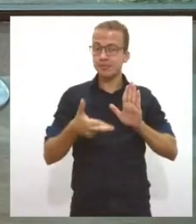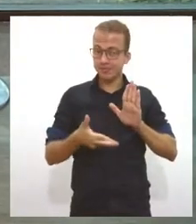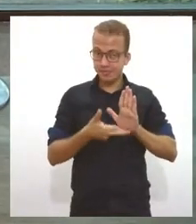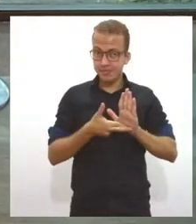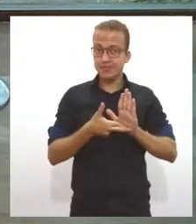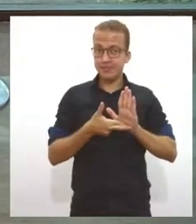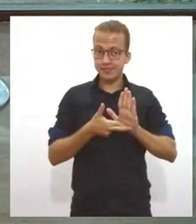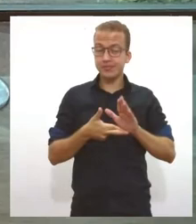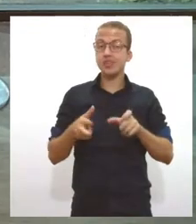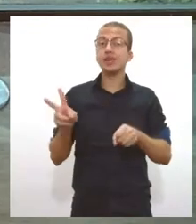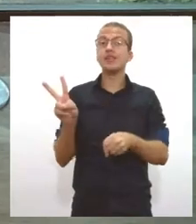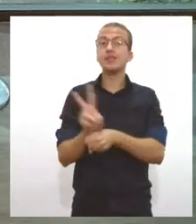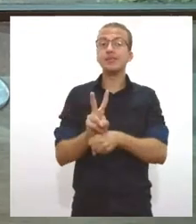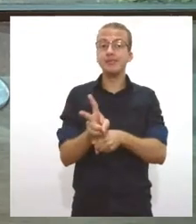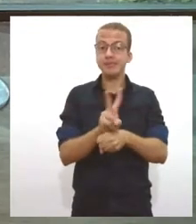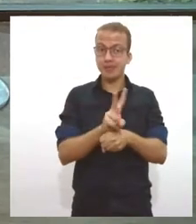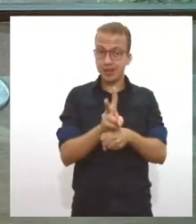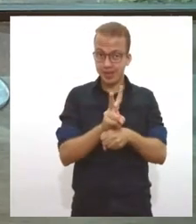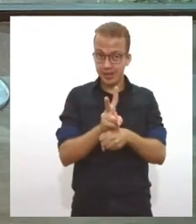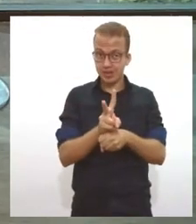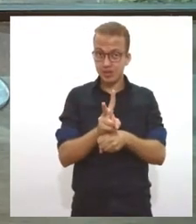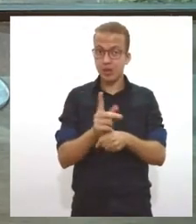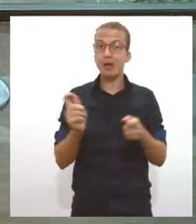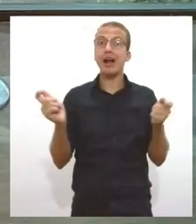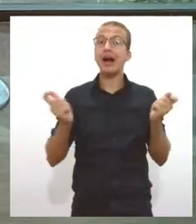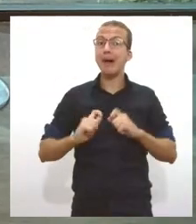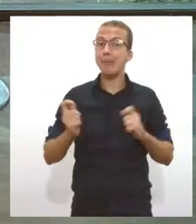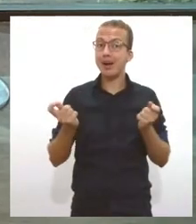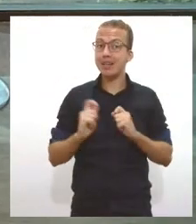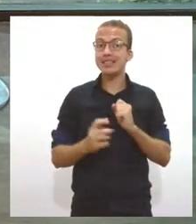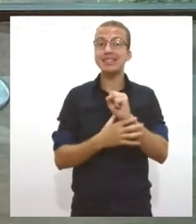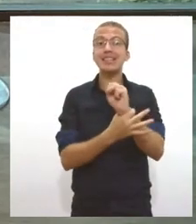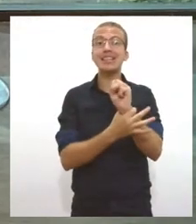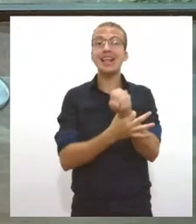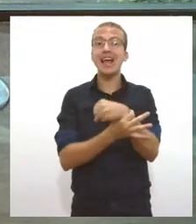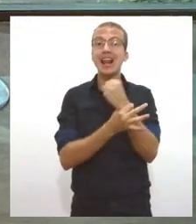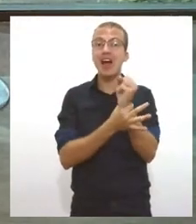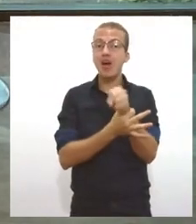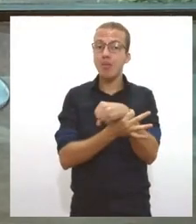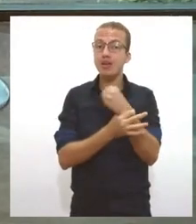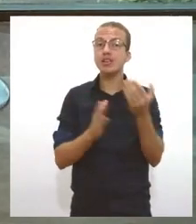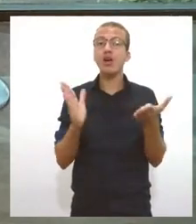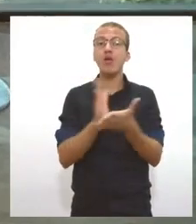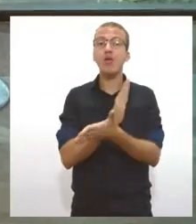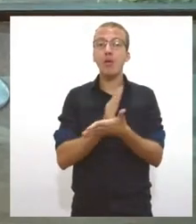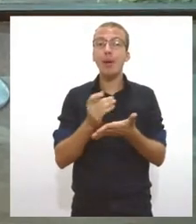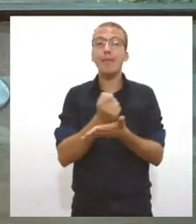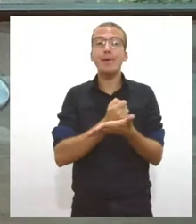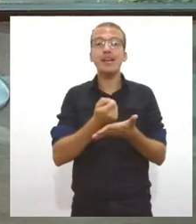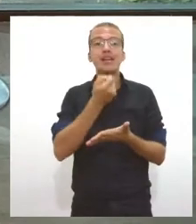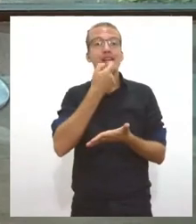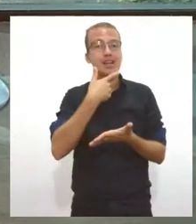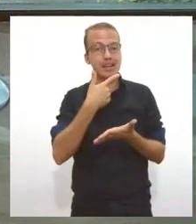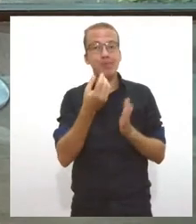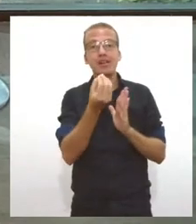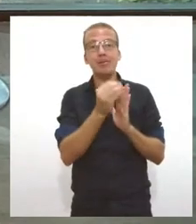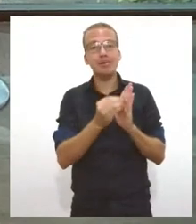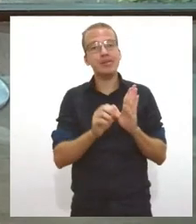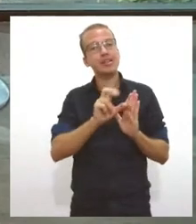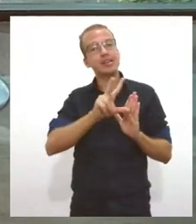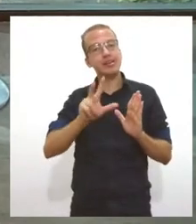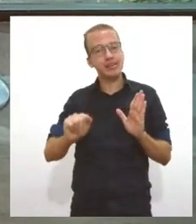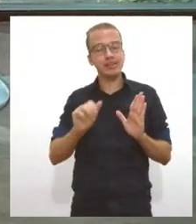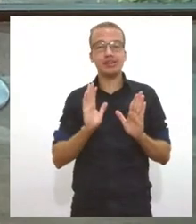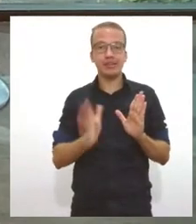efetividade terapêutica de medicamentos já registrados pela Anvisa. O PL é do senador Otto